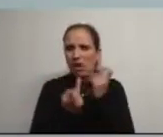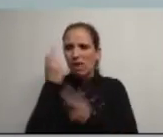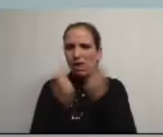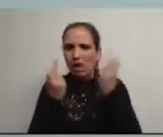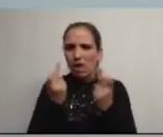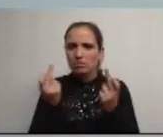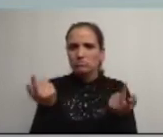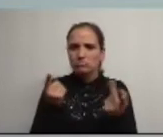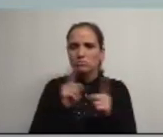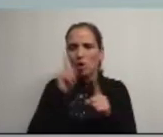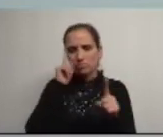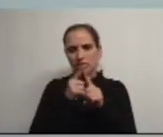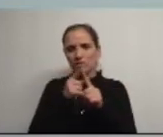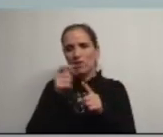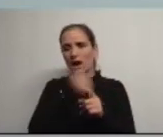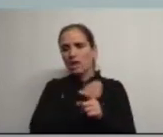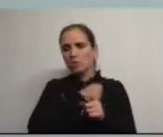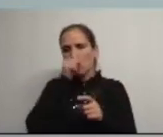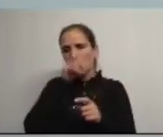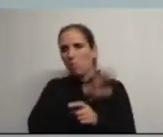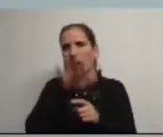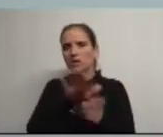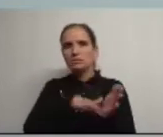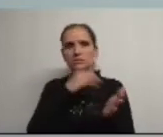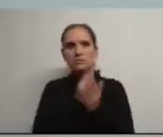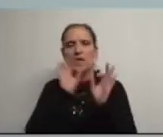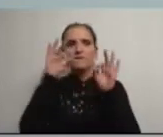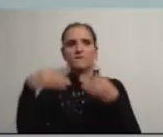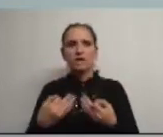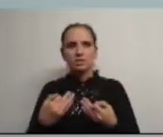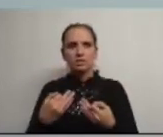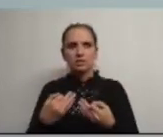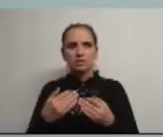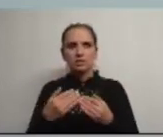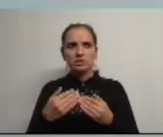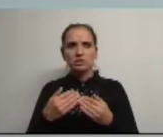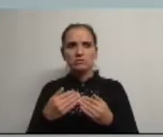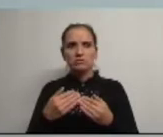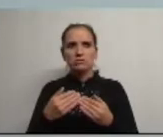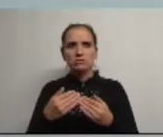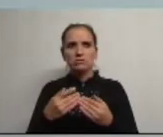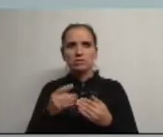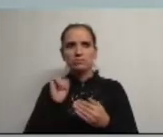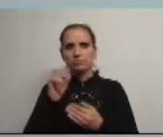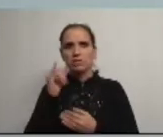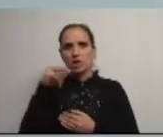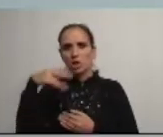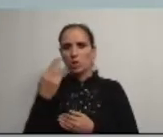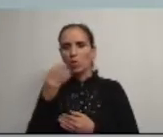razão das verbas destinadas à Casa do Parque terem terminado no esbelto edifício da incubadora